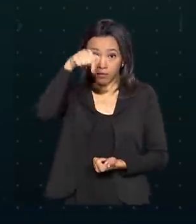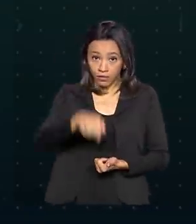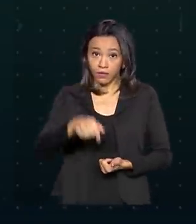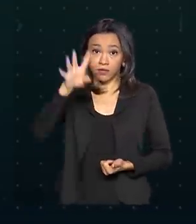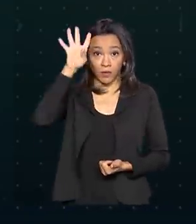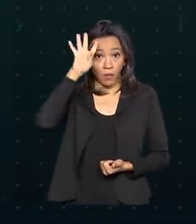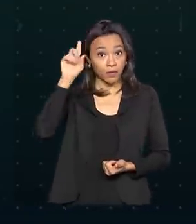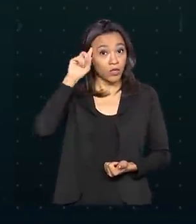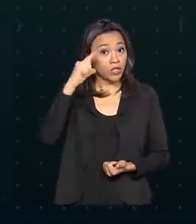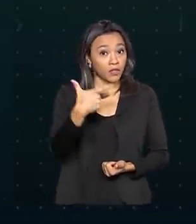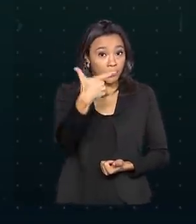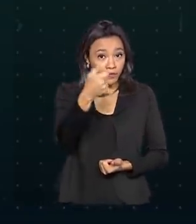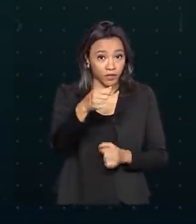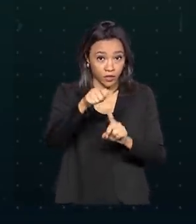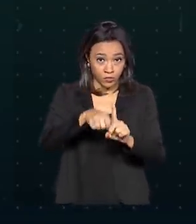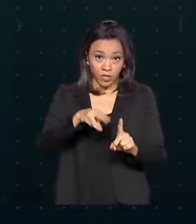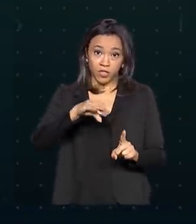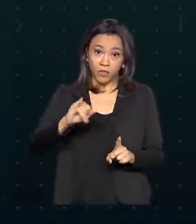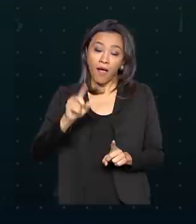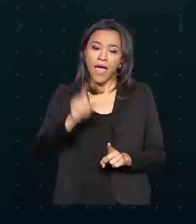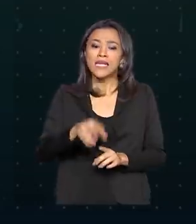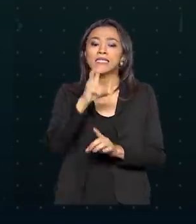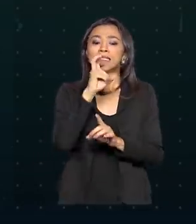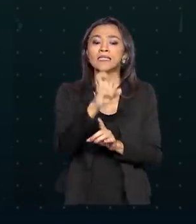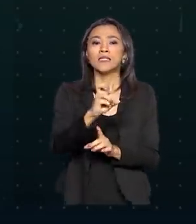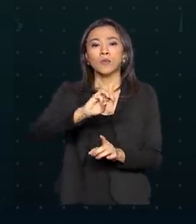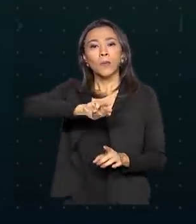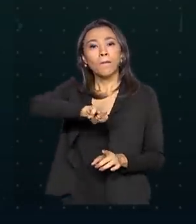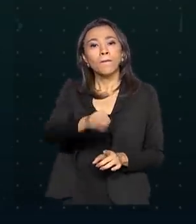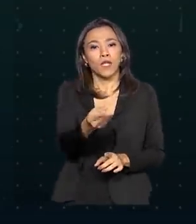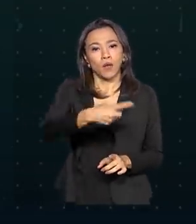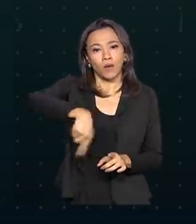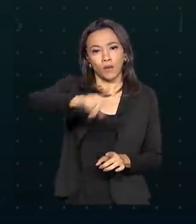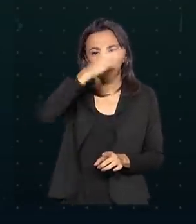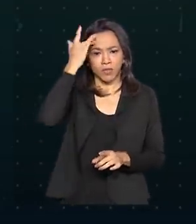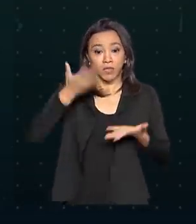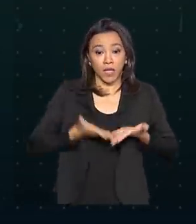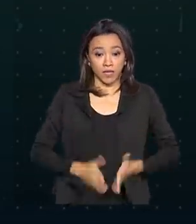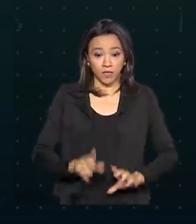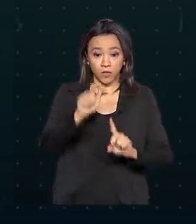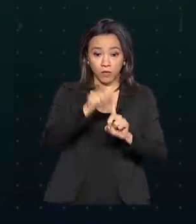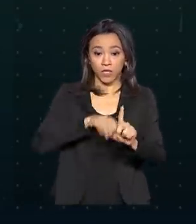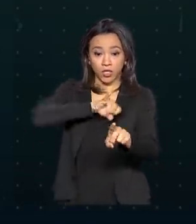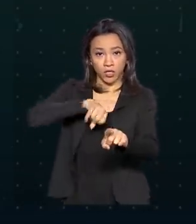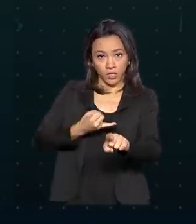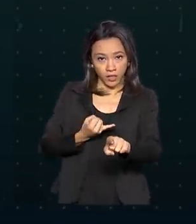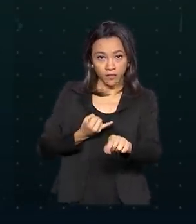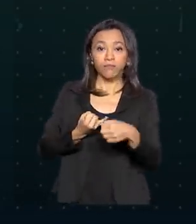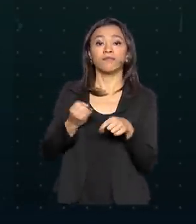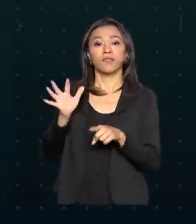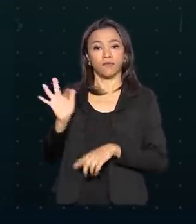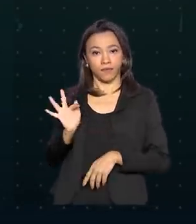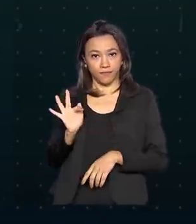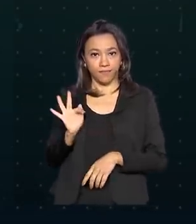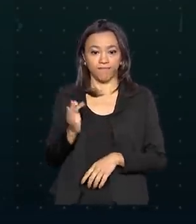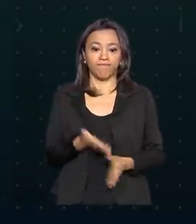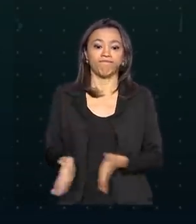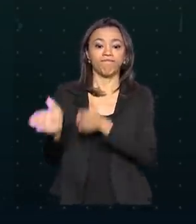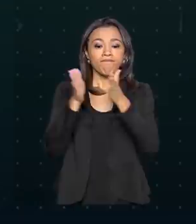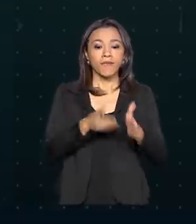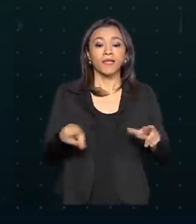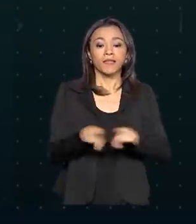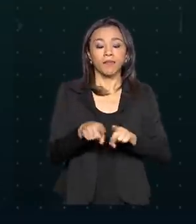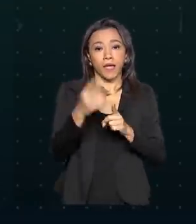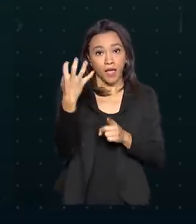-feira, 20 de maio, é para 5 milhões de pessoas, nascidas nos meses de janeiro e fevereiro. Também